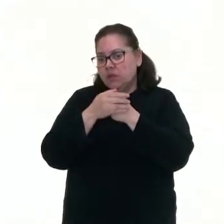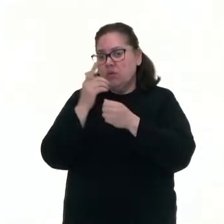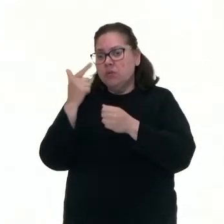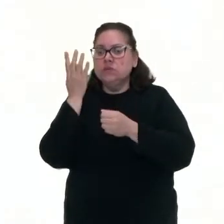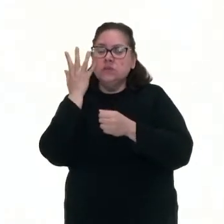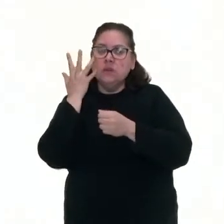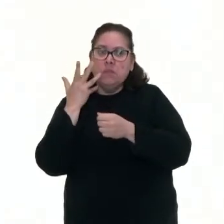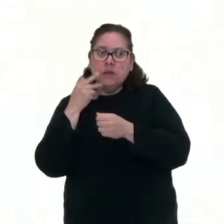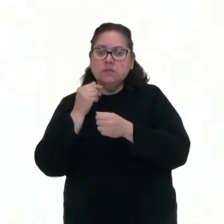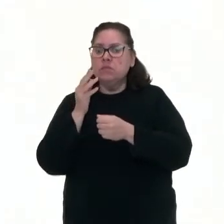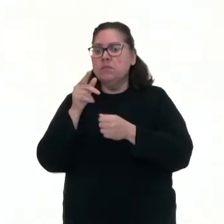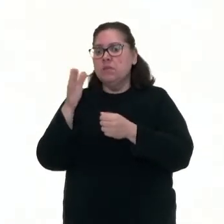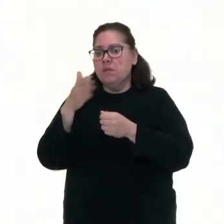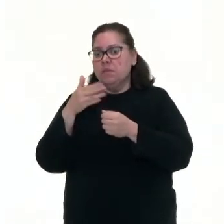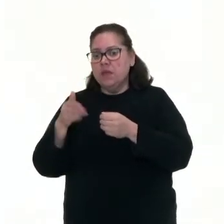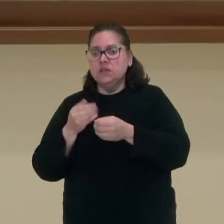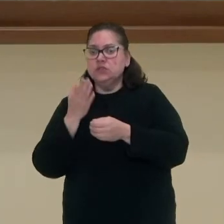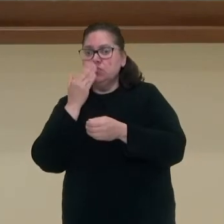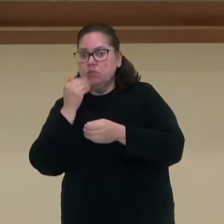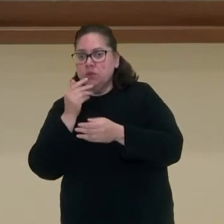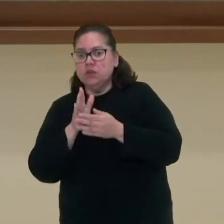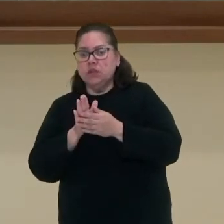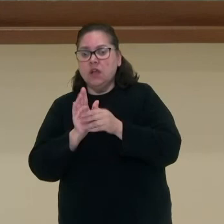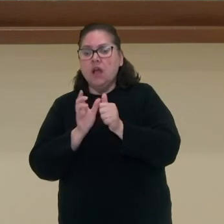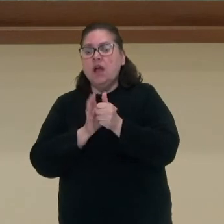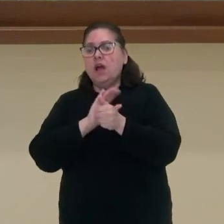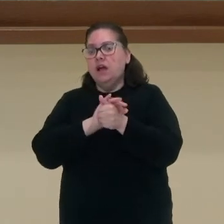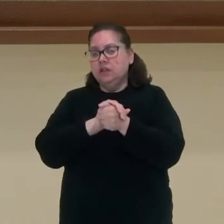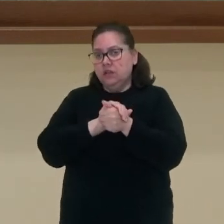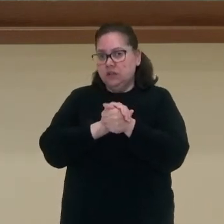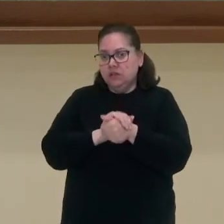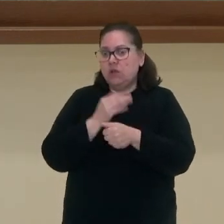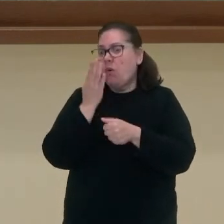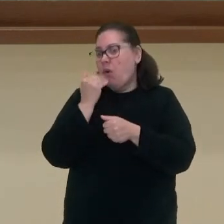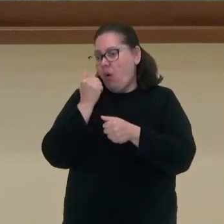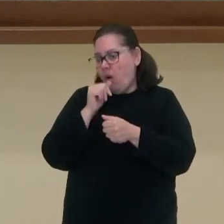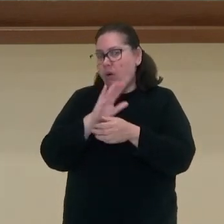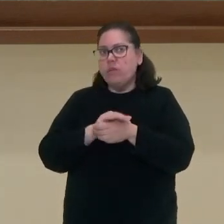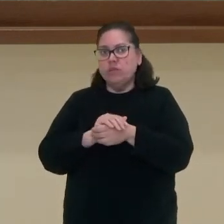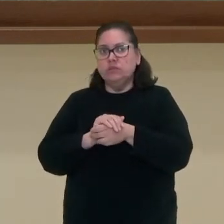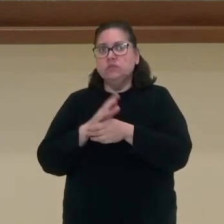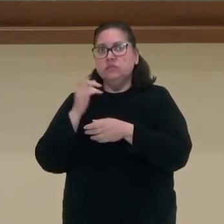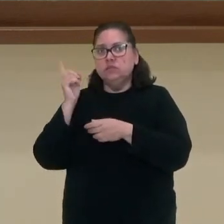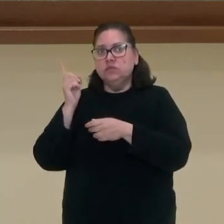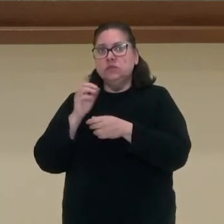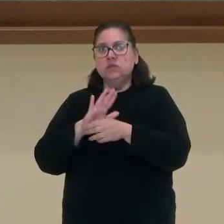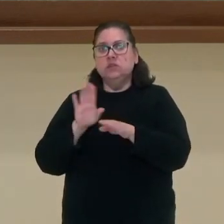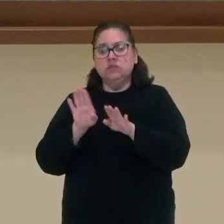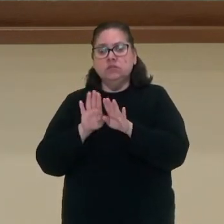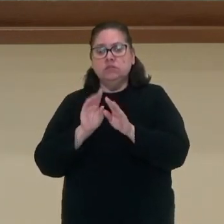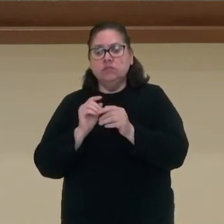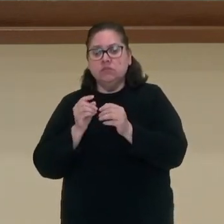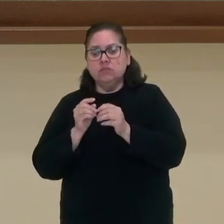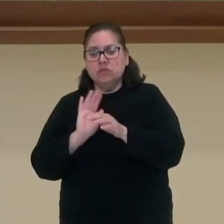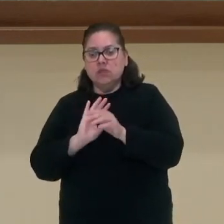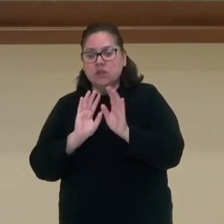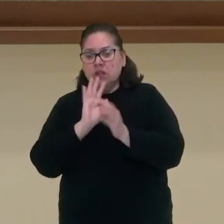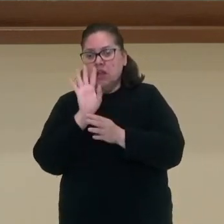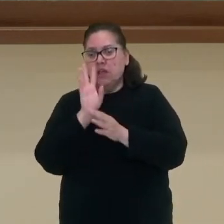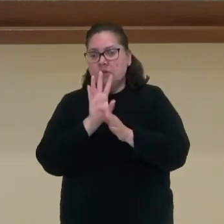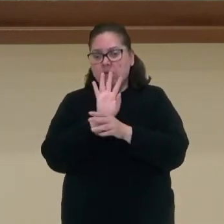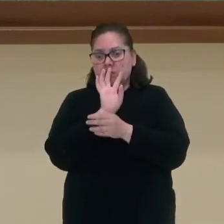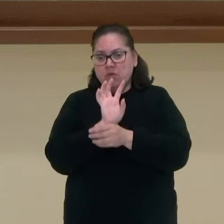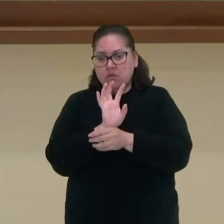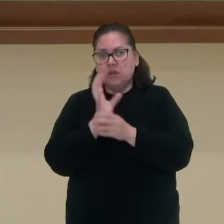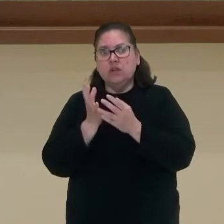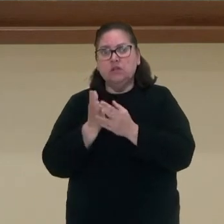animais, peixes, servem de alimento. A tartaruga come as esponjas, são associados a recifes de corais,